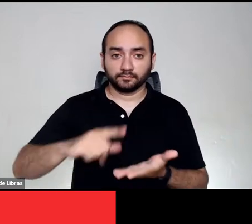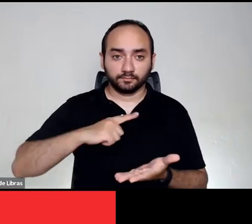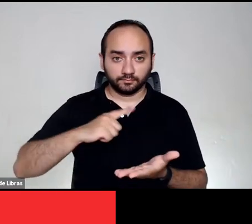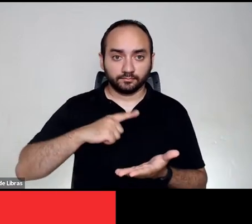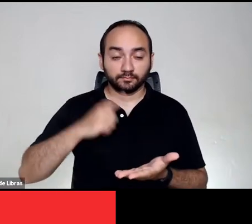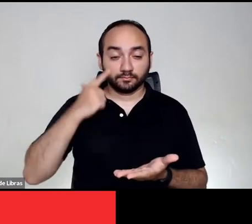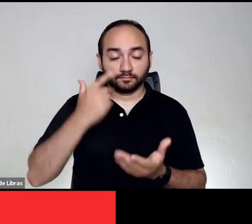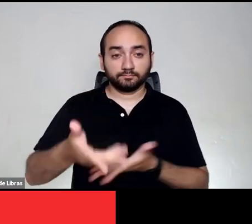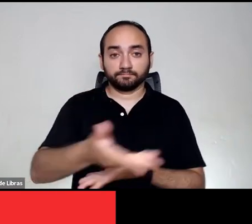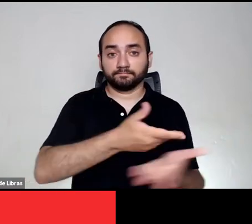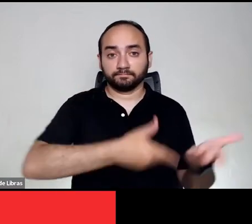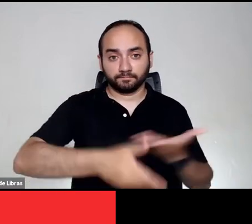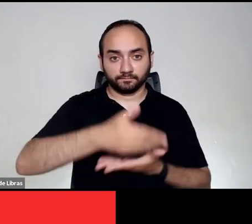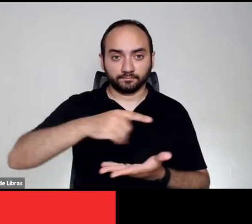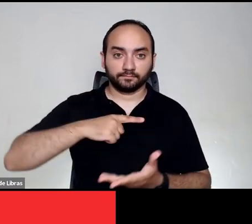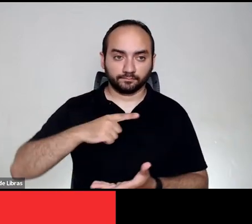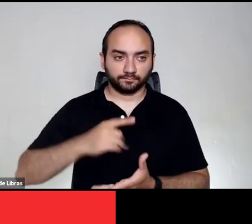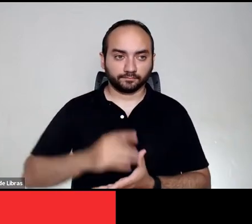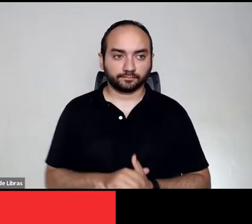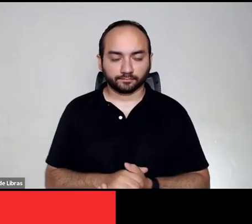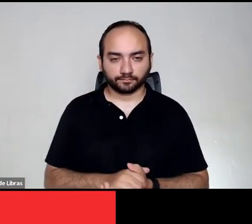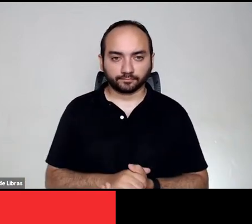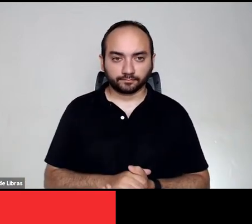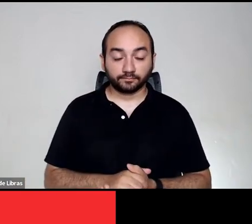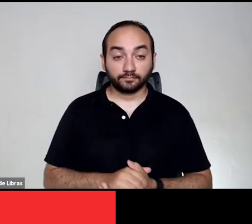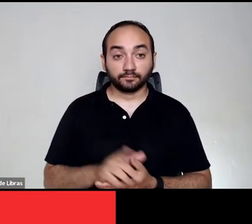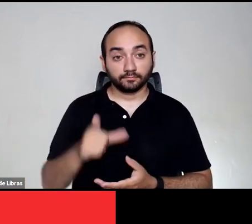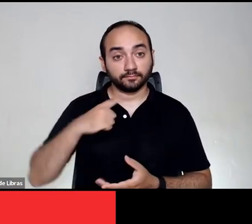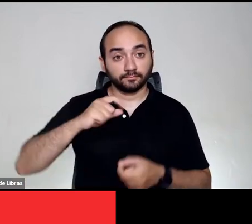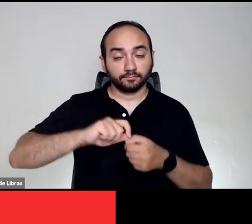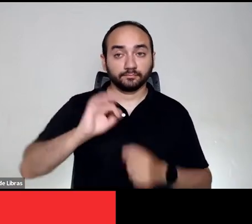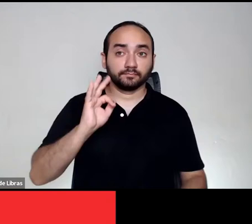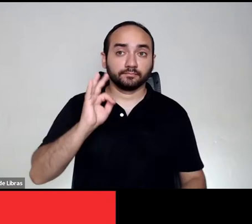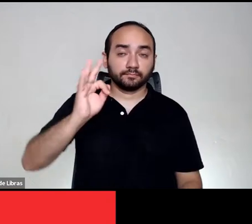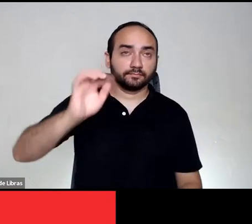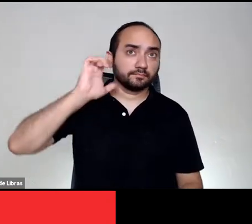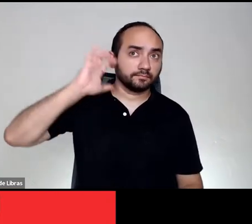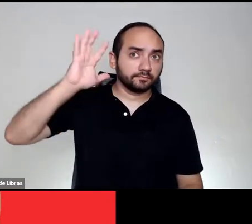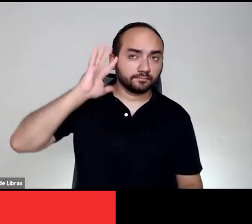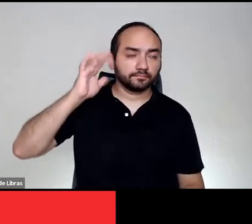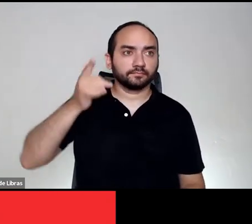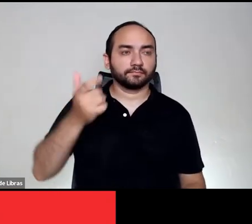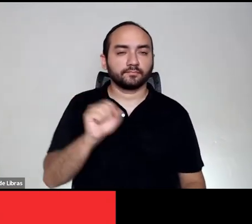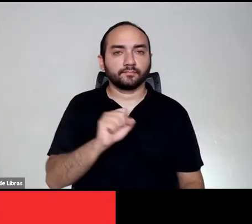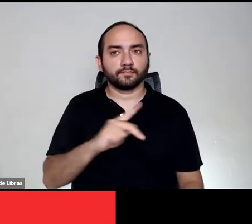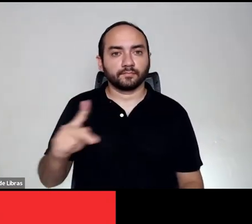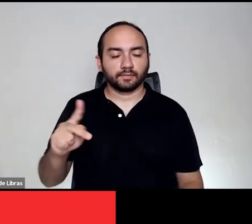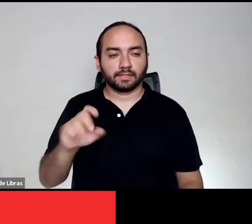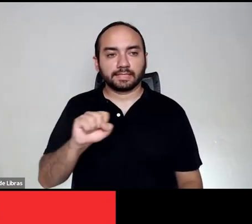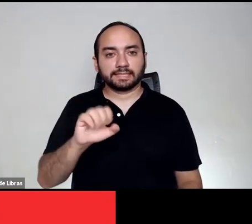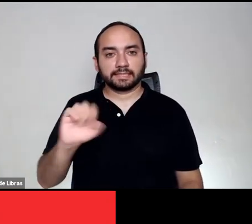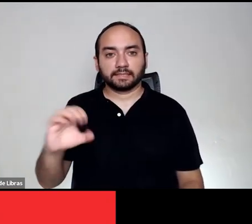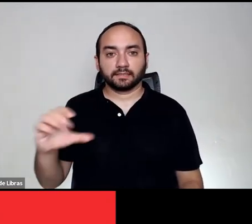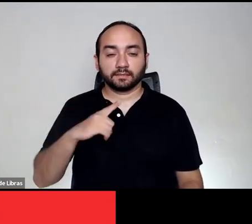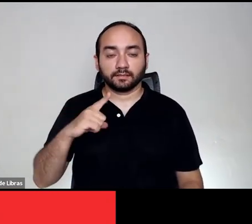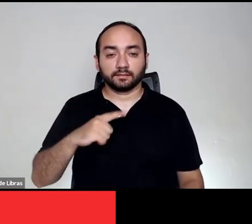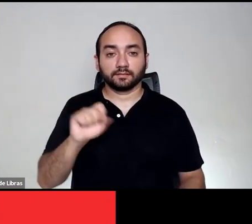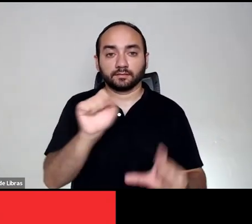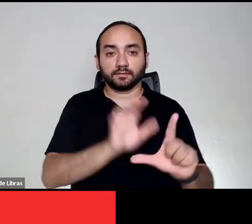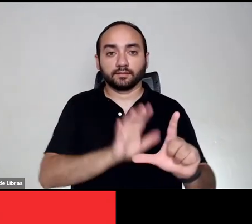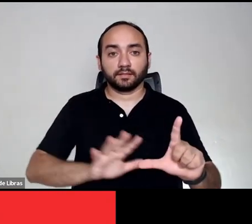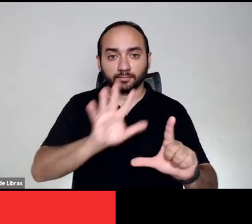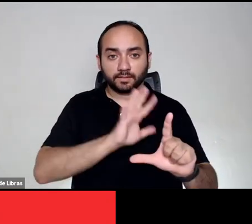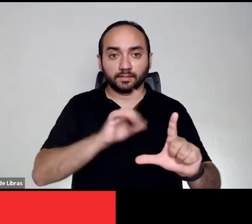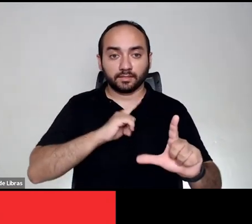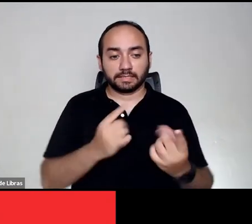coletivo saudável. E, se falamos do futuro como aplicativo do SESC, também foi nesse contexto que a plataforma SESC